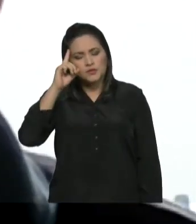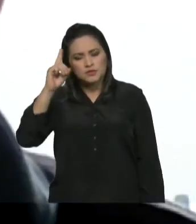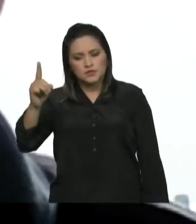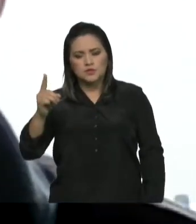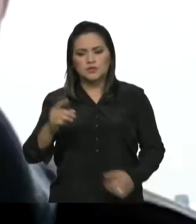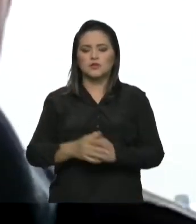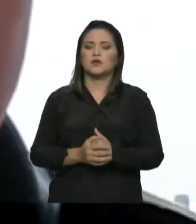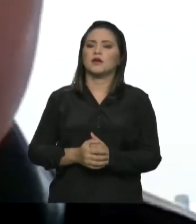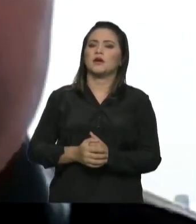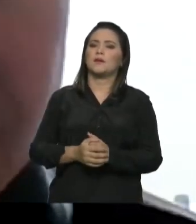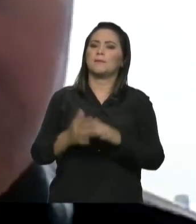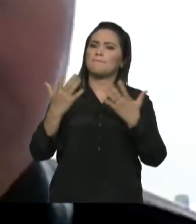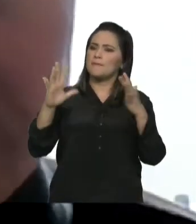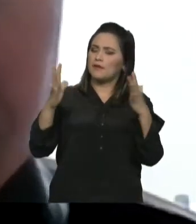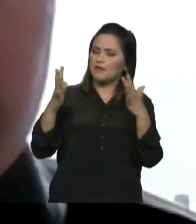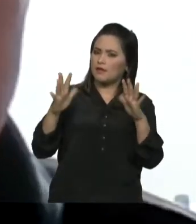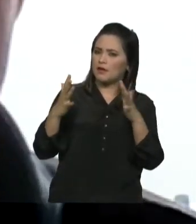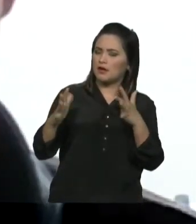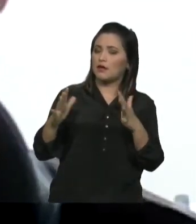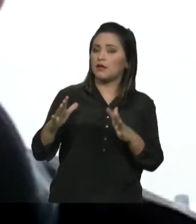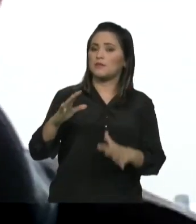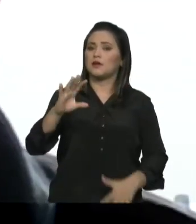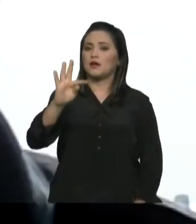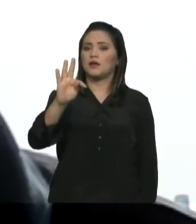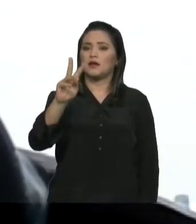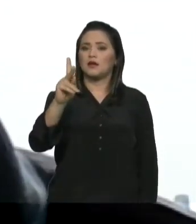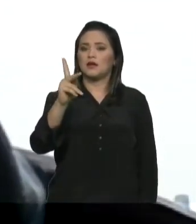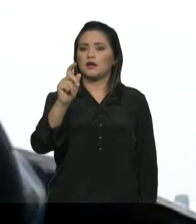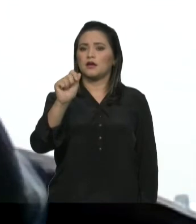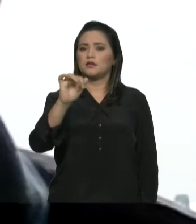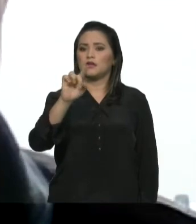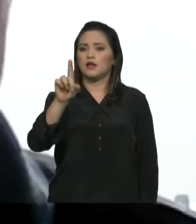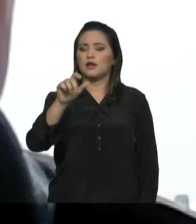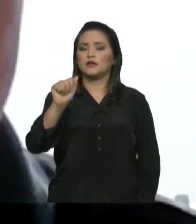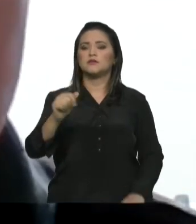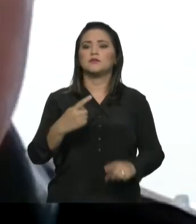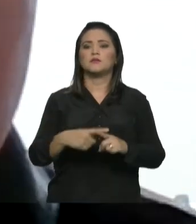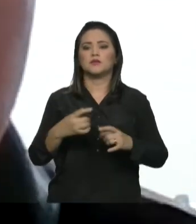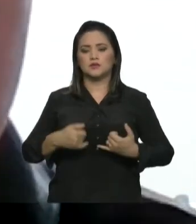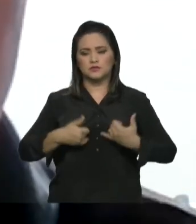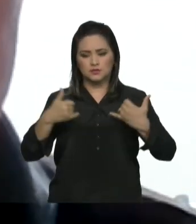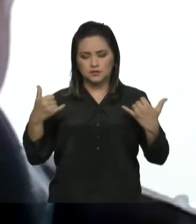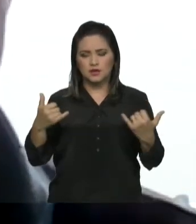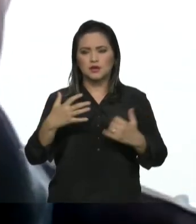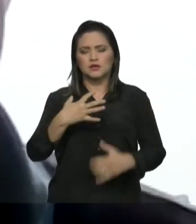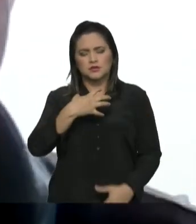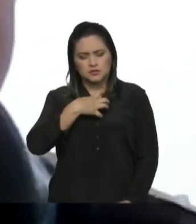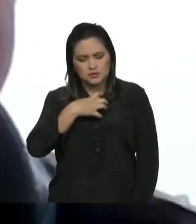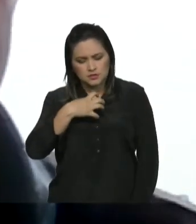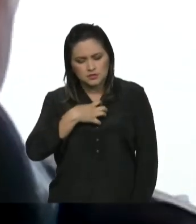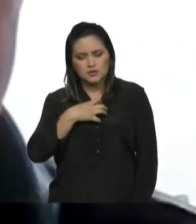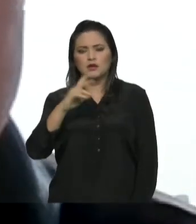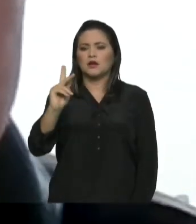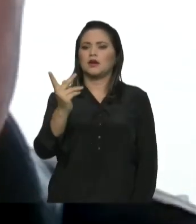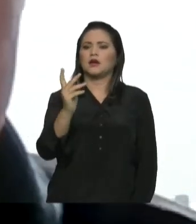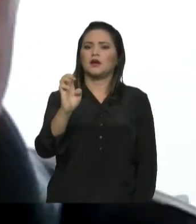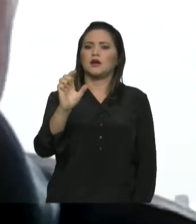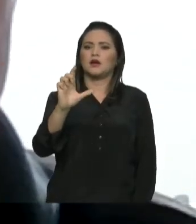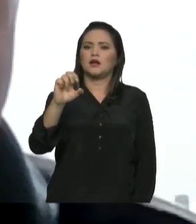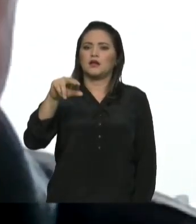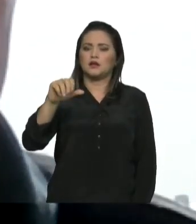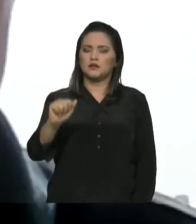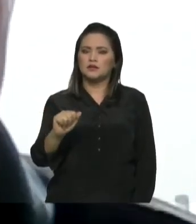Helena, e a recuperação de todos que contraíram, infelizmente, a doença. Sr. Presidente, eu voto sim pela